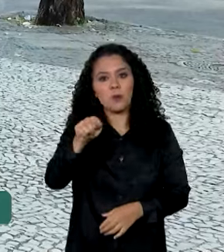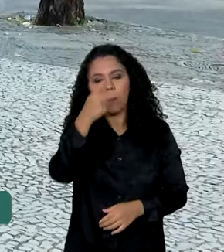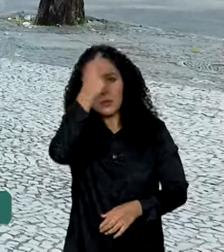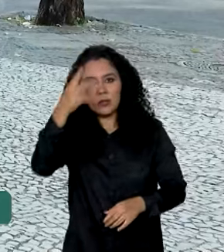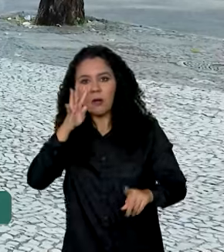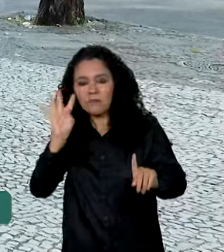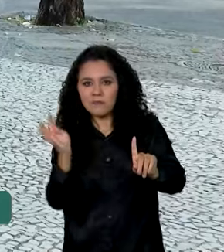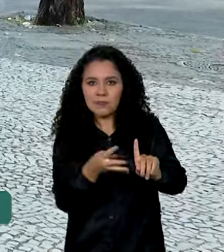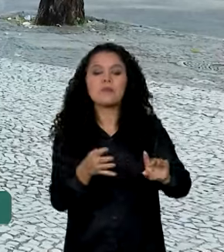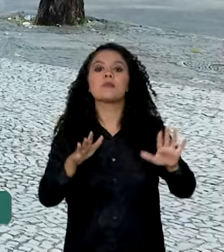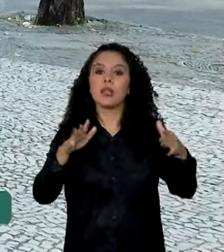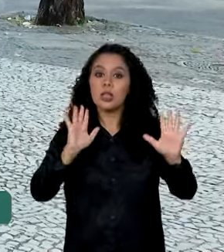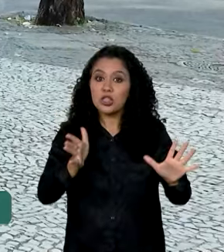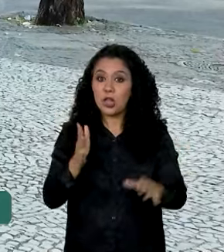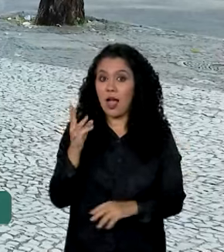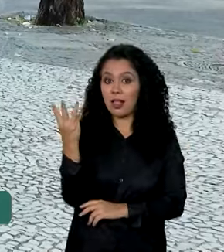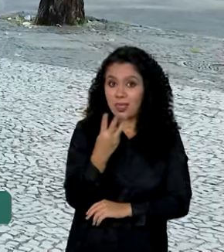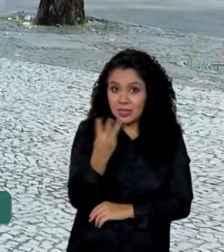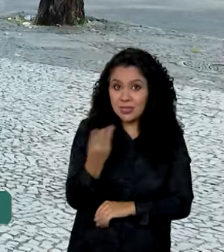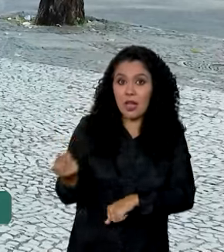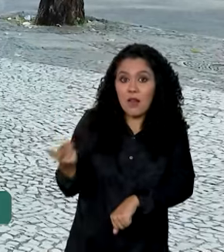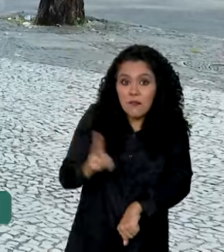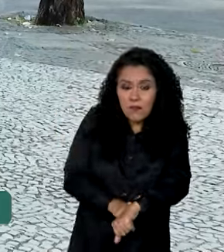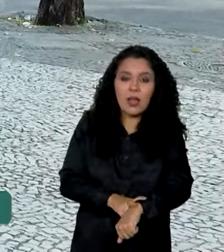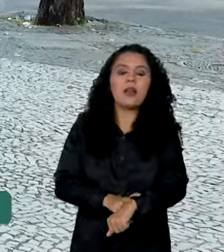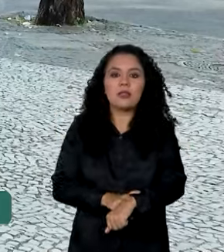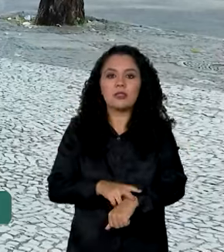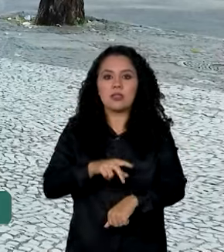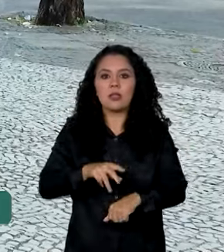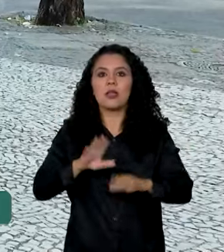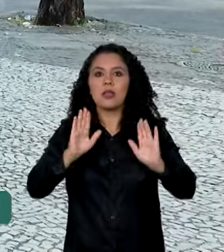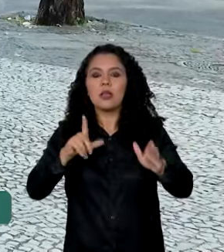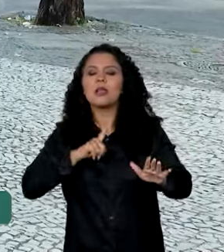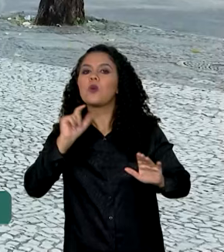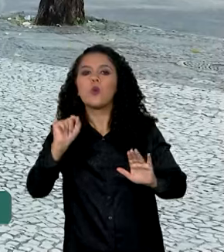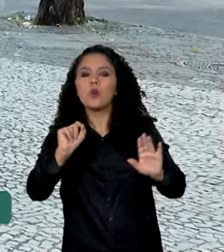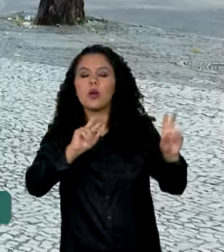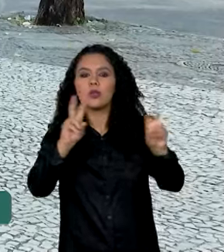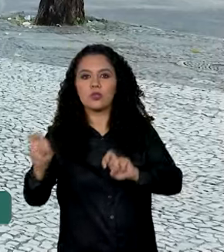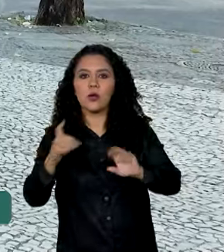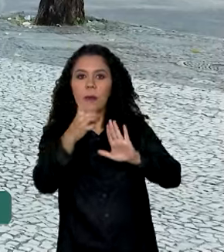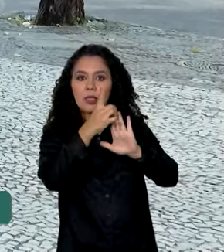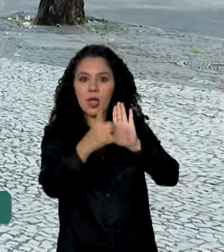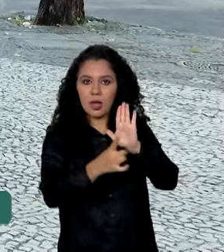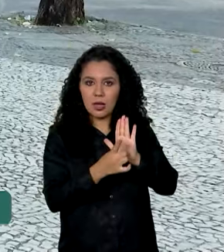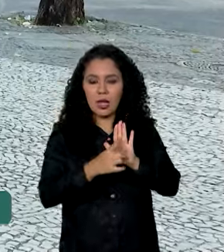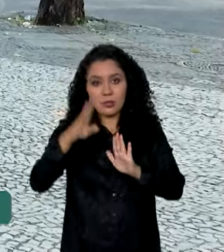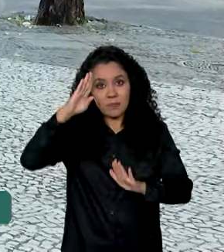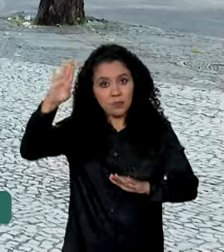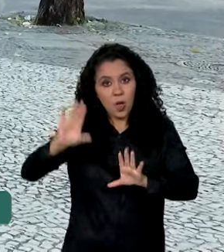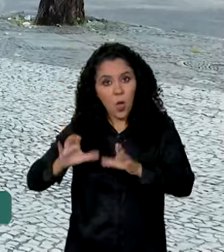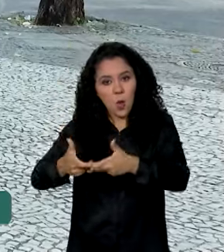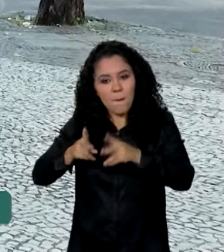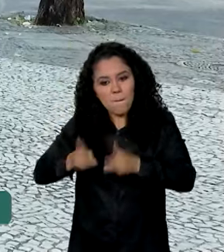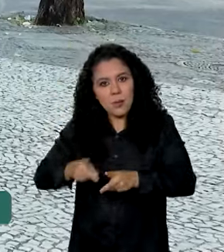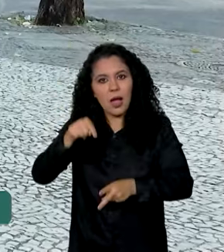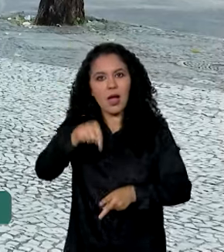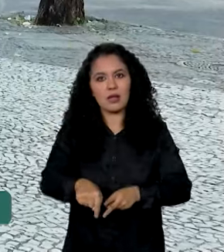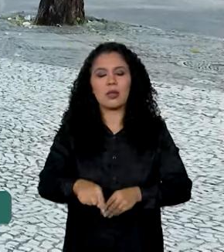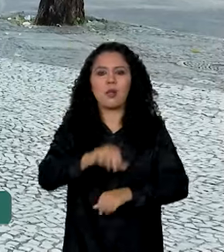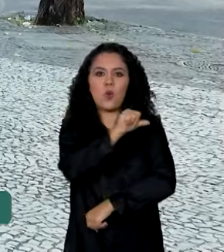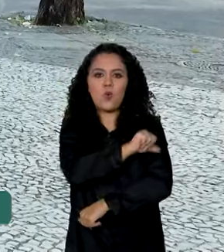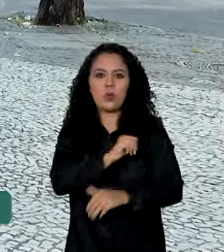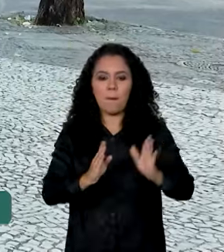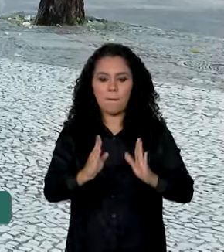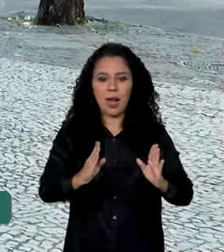Vanessa, esta é a terceira vez que o decreto de permanência da Força Nacional no Rio é prorrogado. A gente